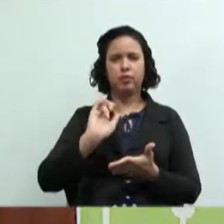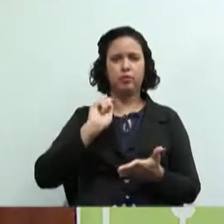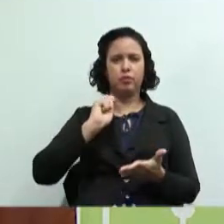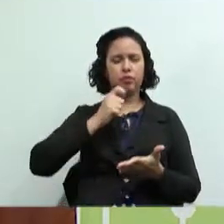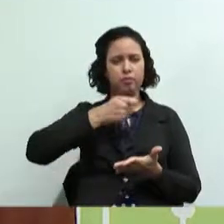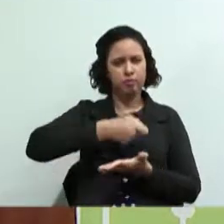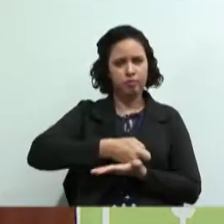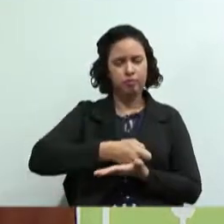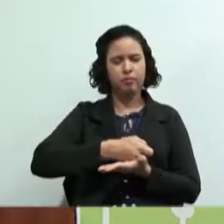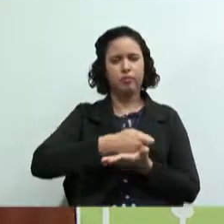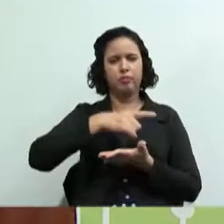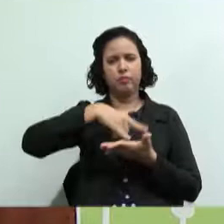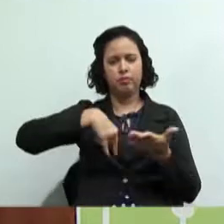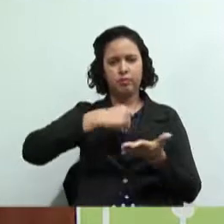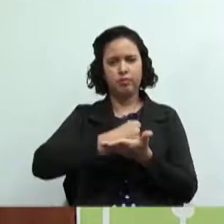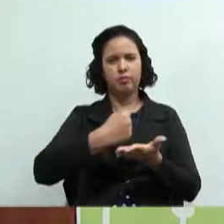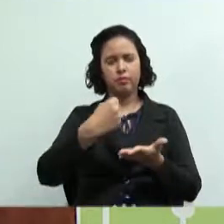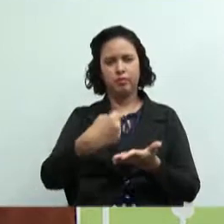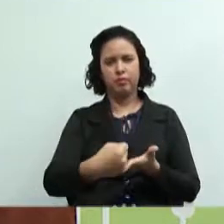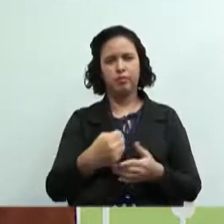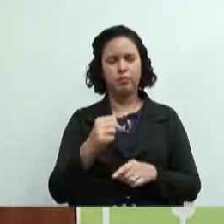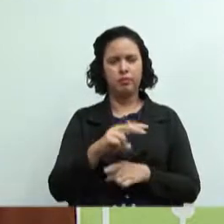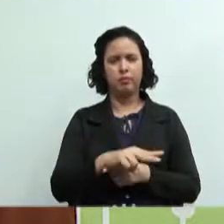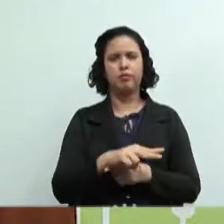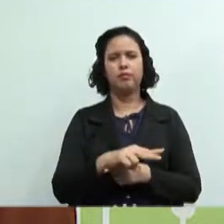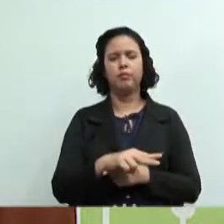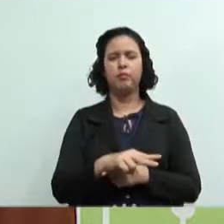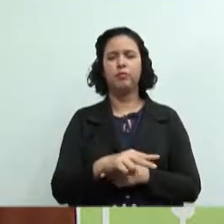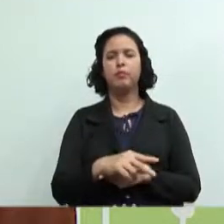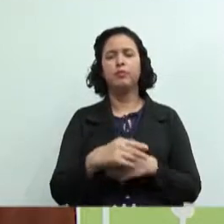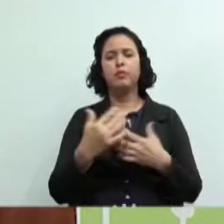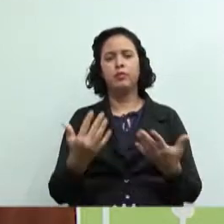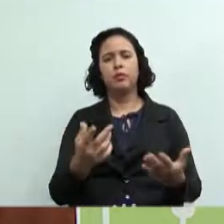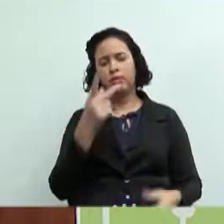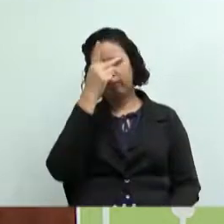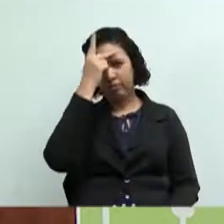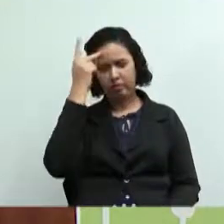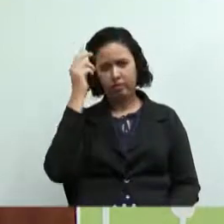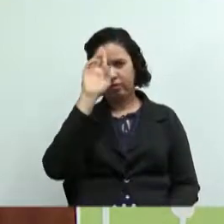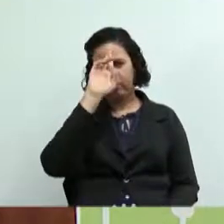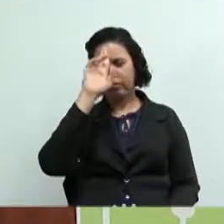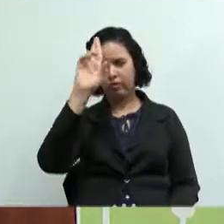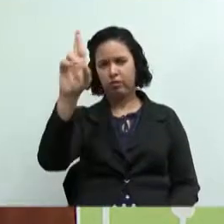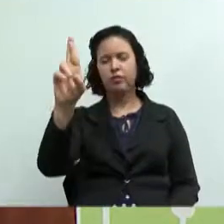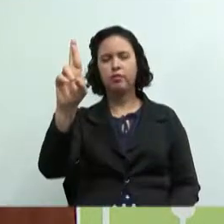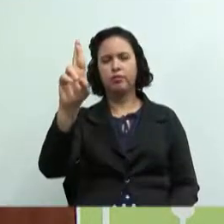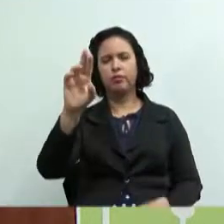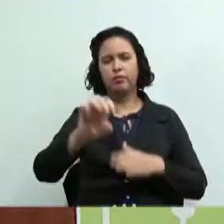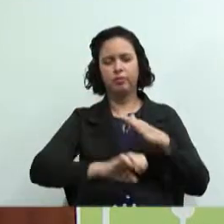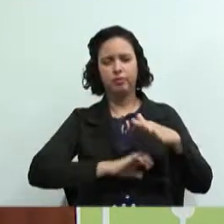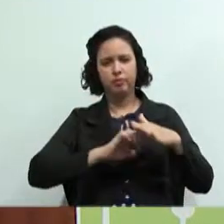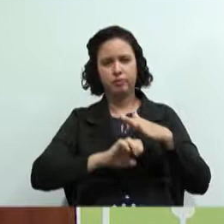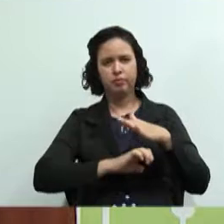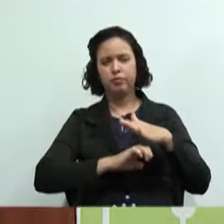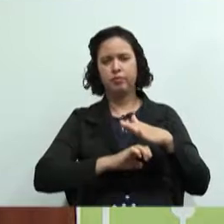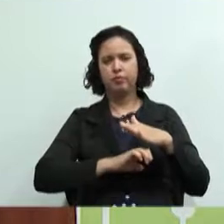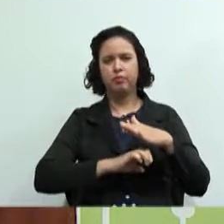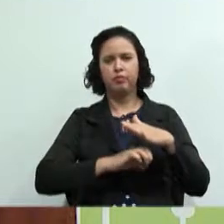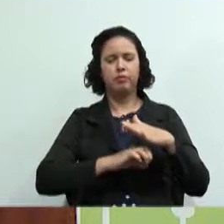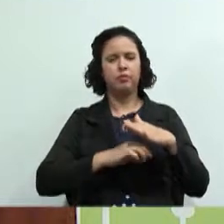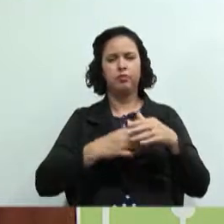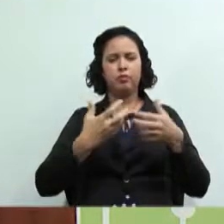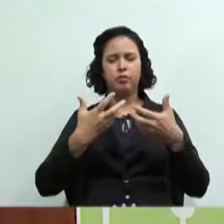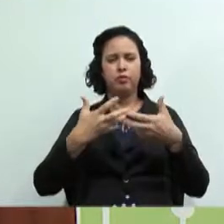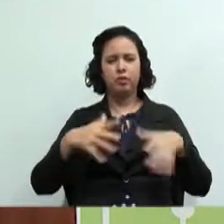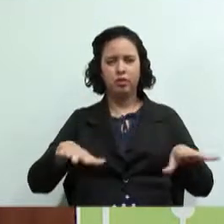e os altos impostos em geral os empresários os industriais se sentem desestimulados